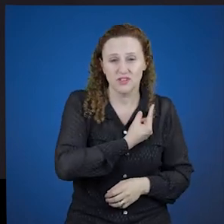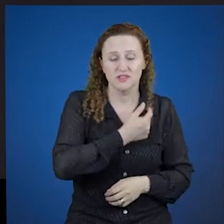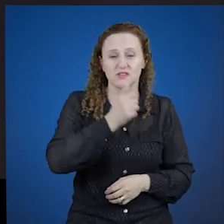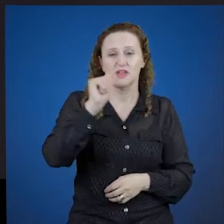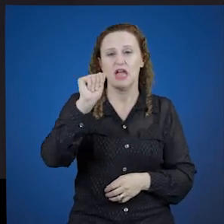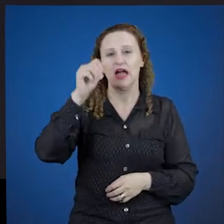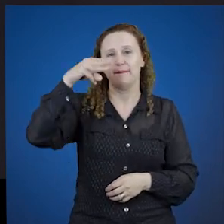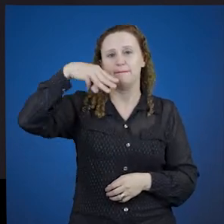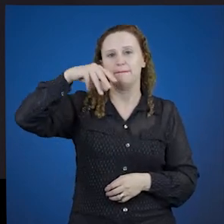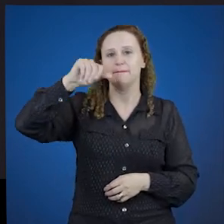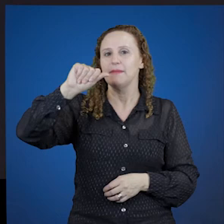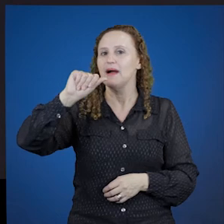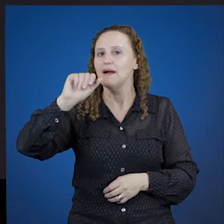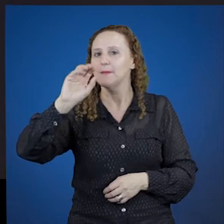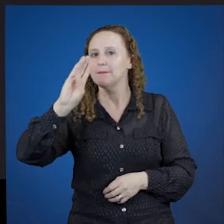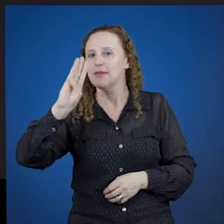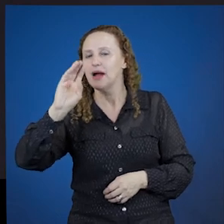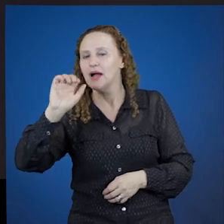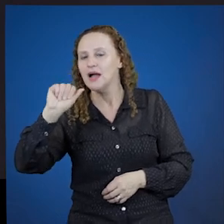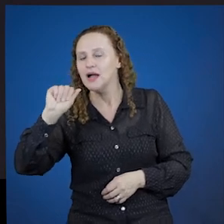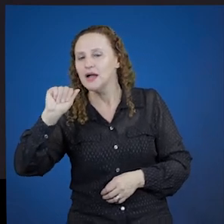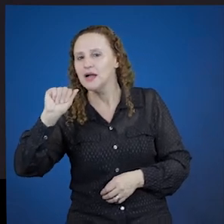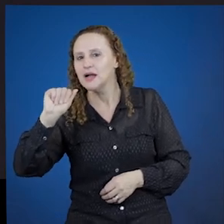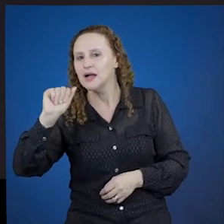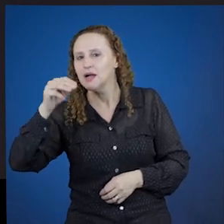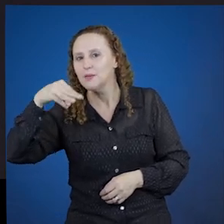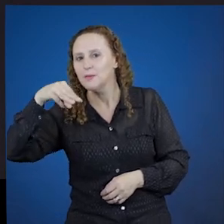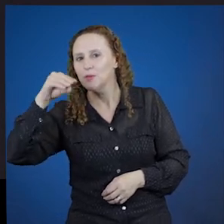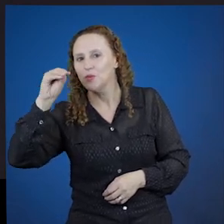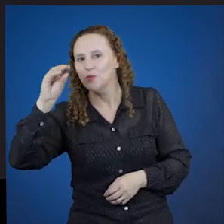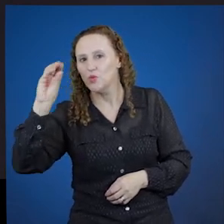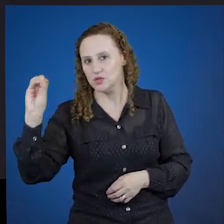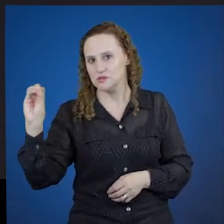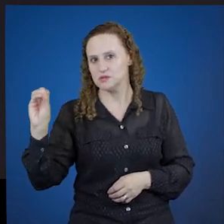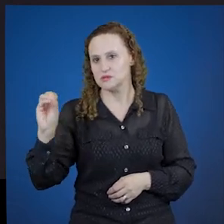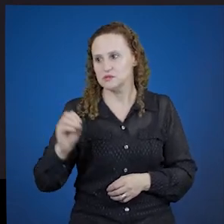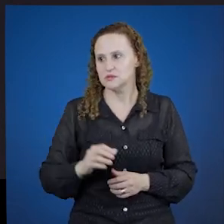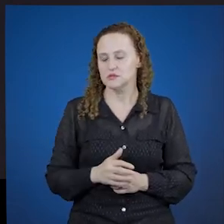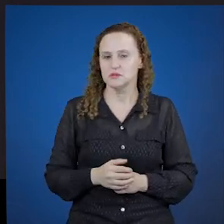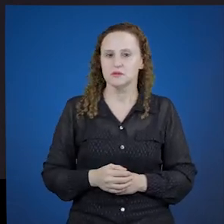amabamos. Então, a desinência abamos.